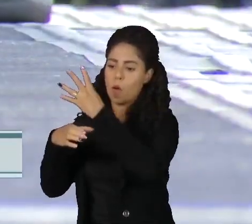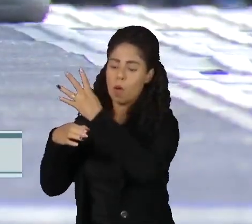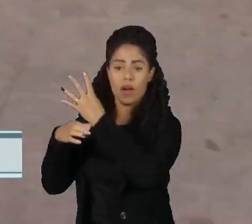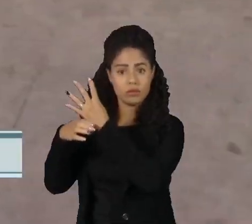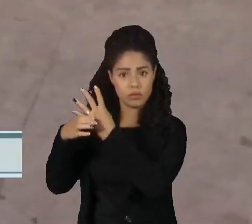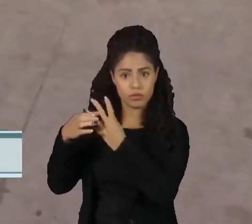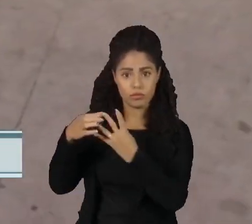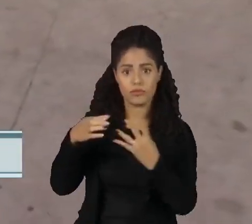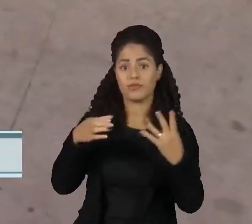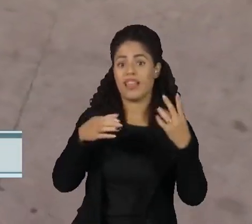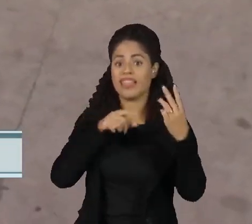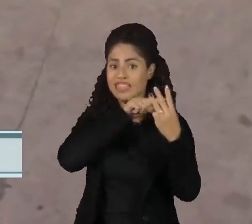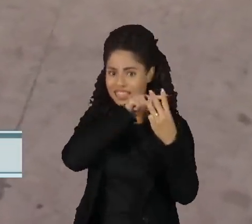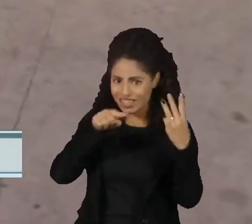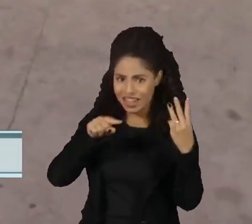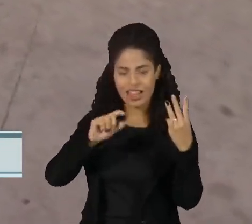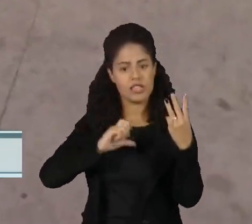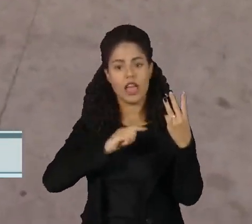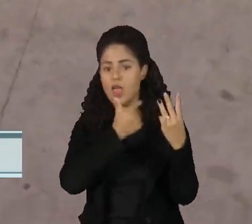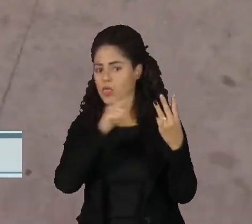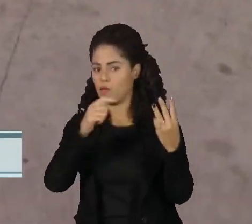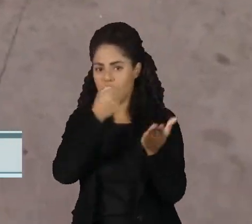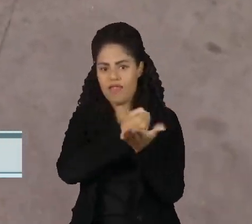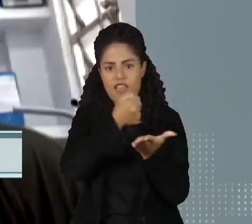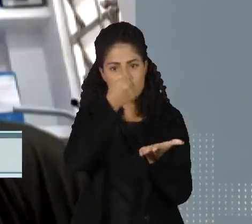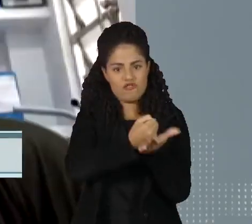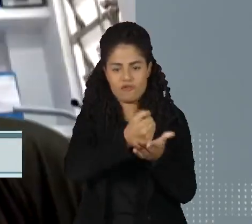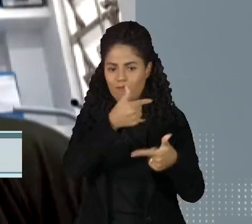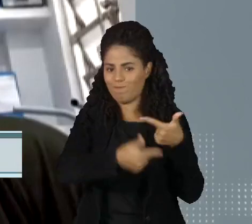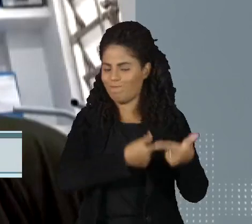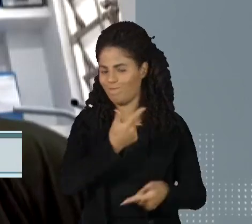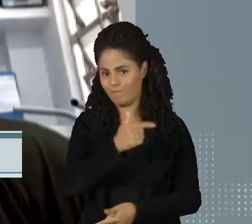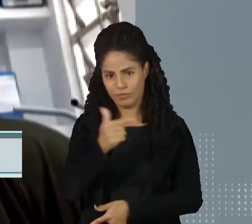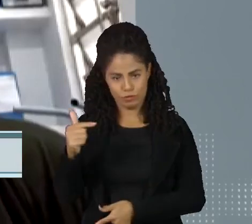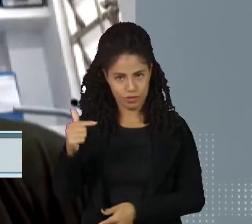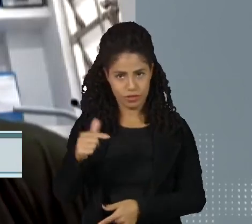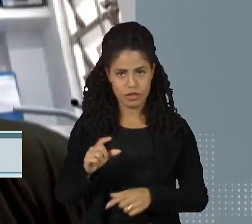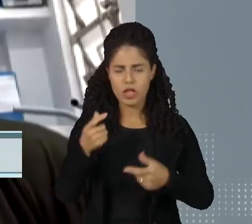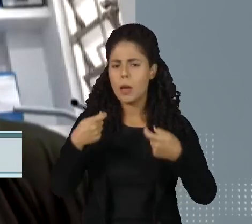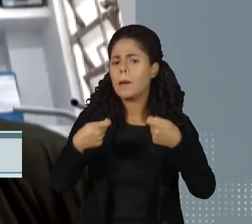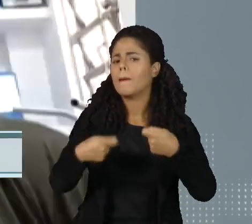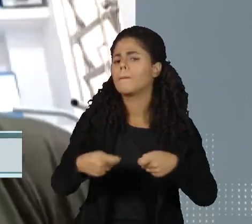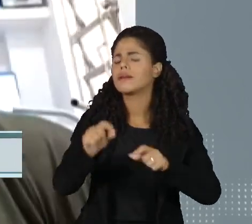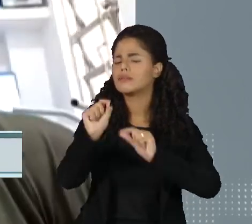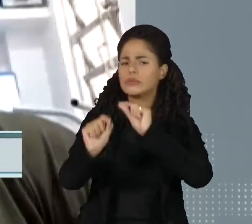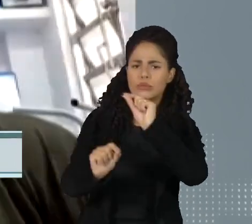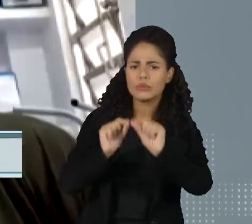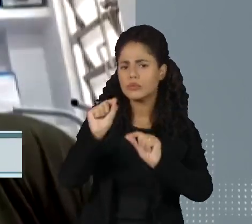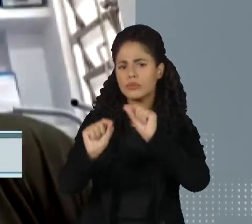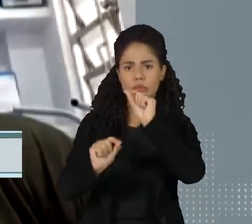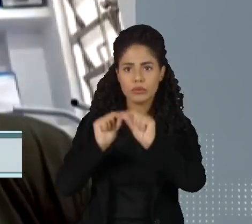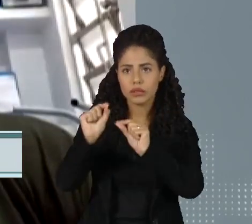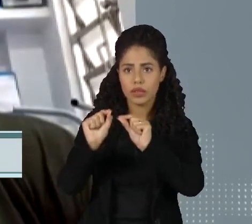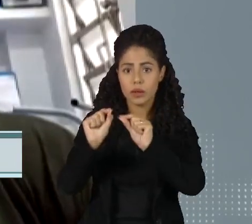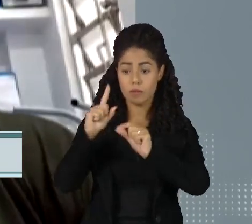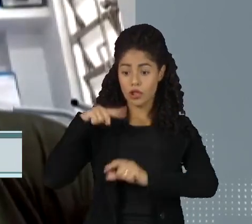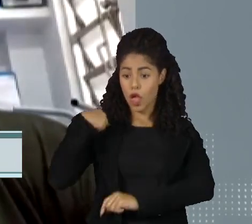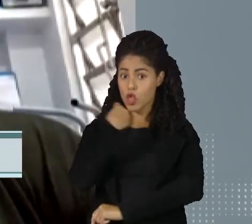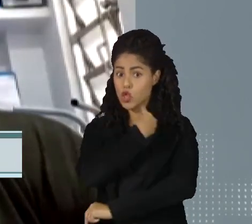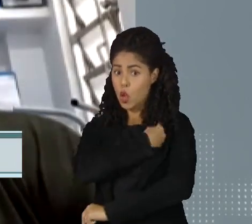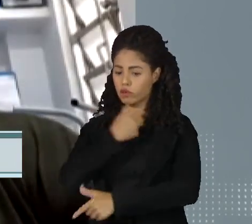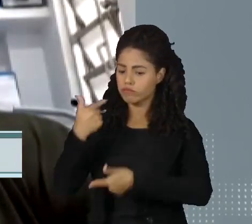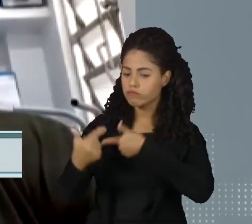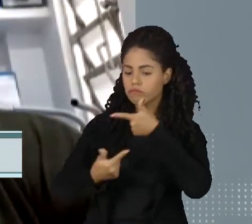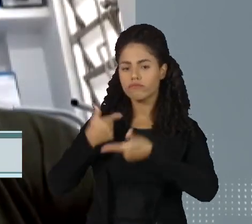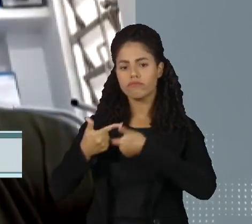domésticas, 3 não são registradas. O que precisa é que nós, trabalhadoras